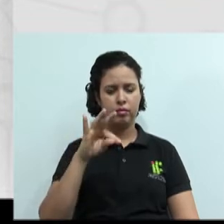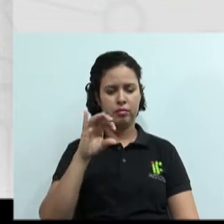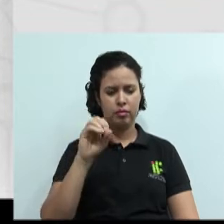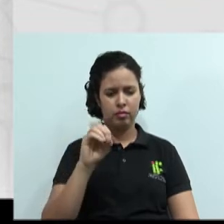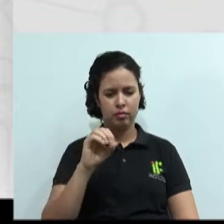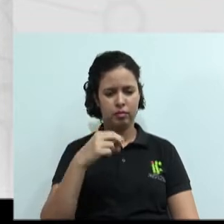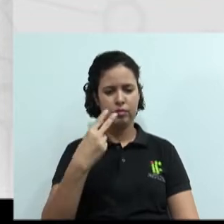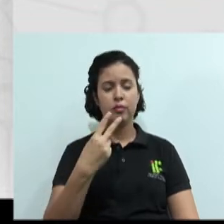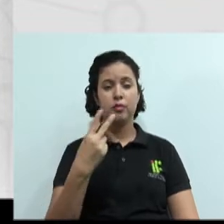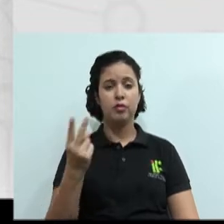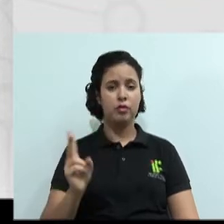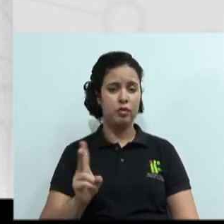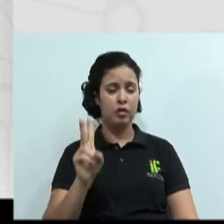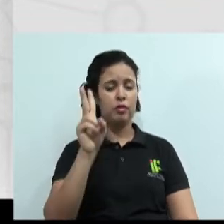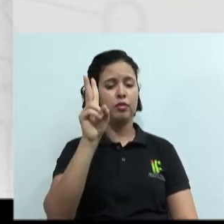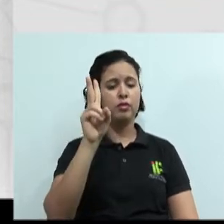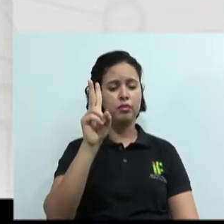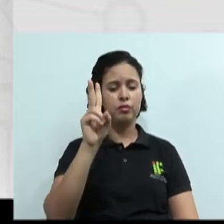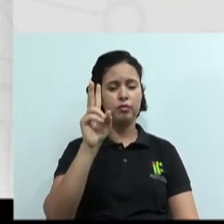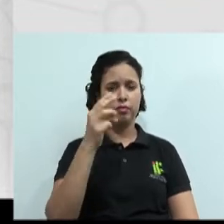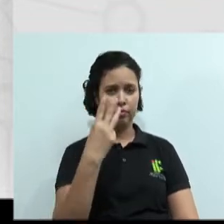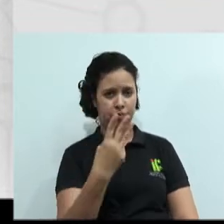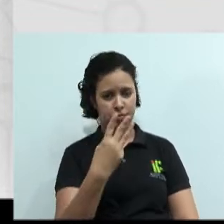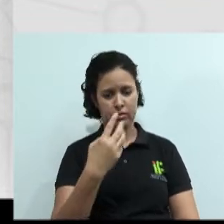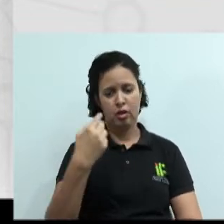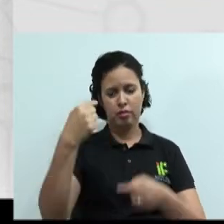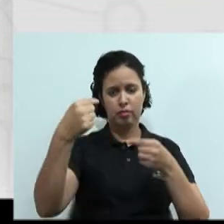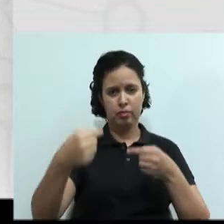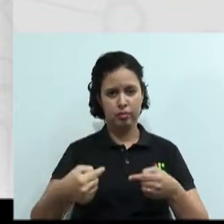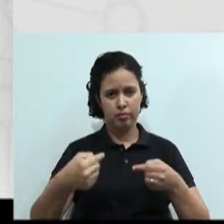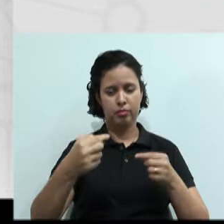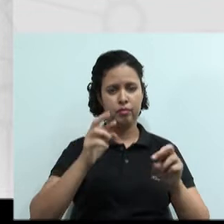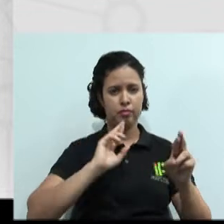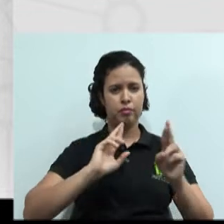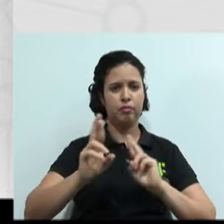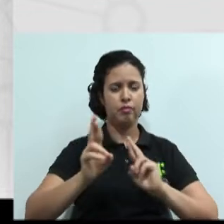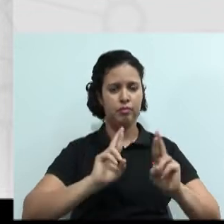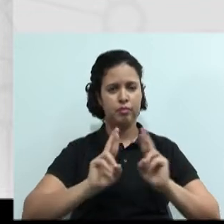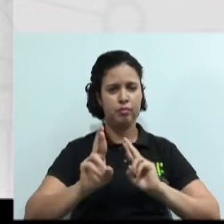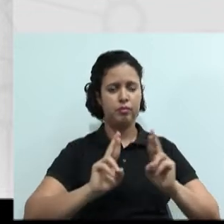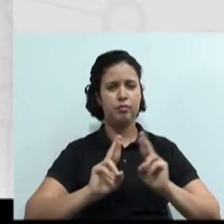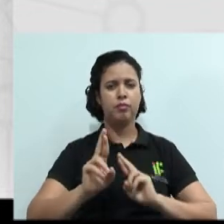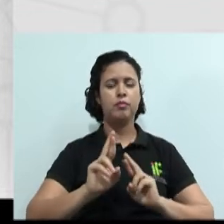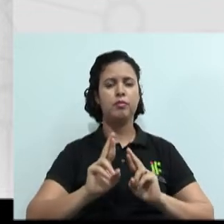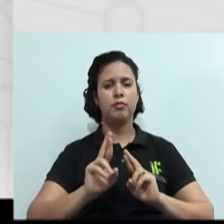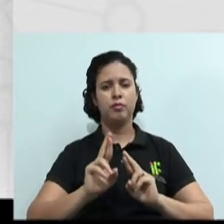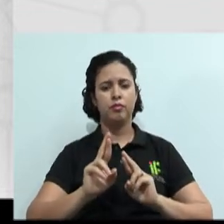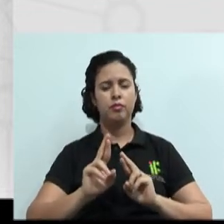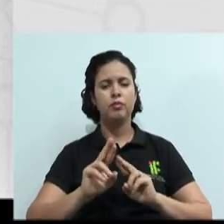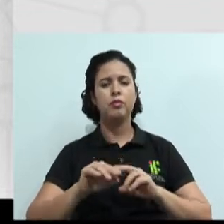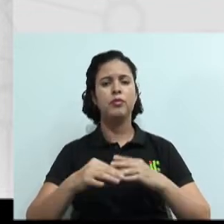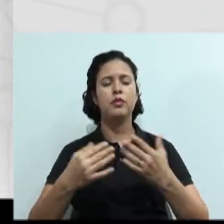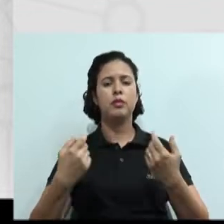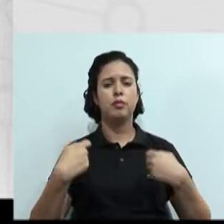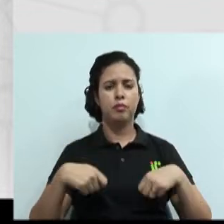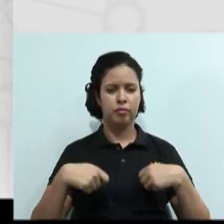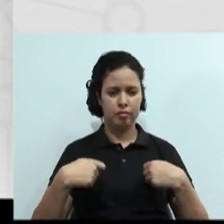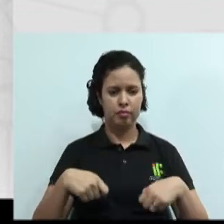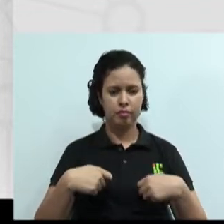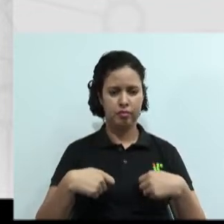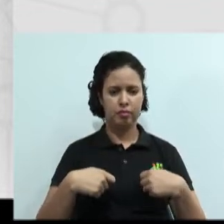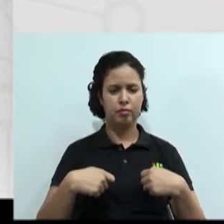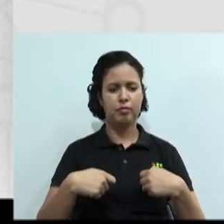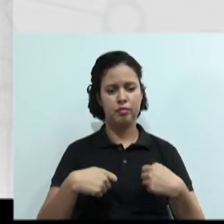de relacionamento. Então, no alinhamento, você precisa estar alinhado com a outra parte de quais são os